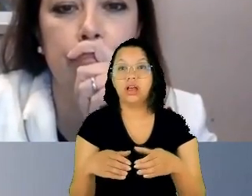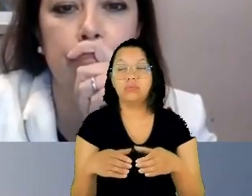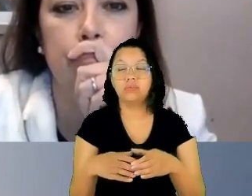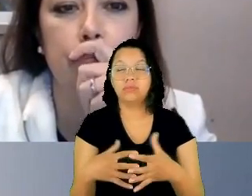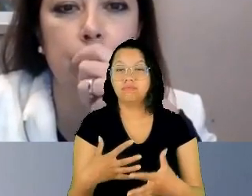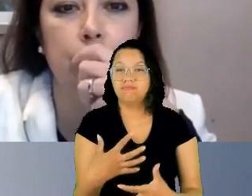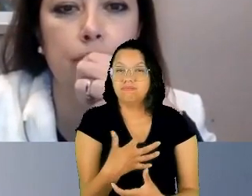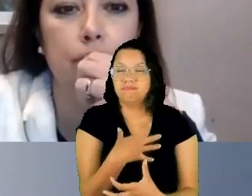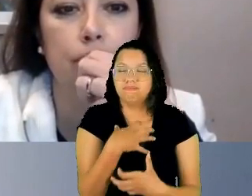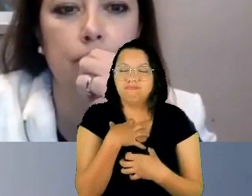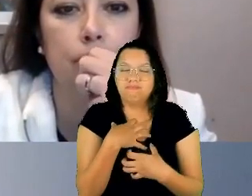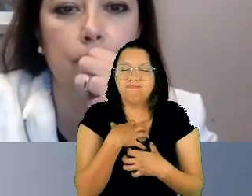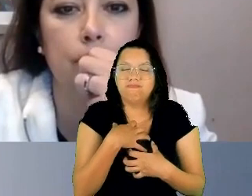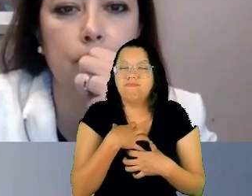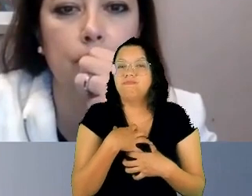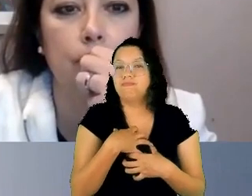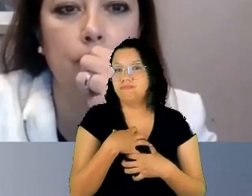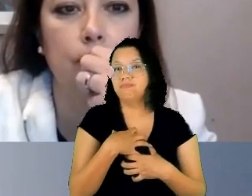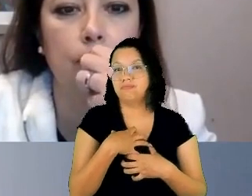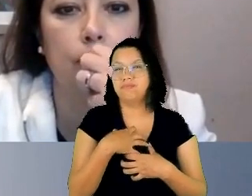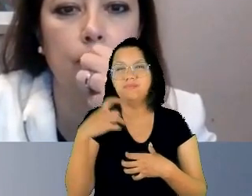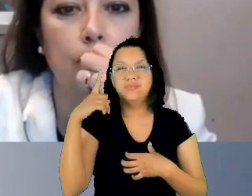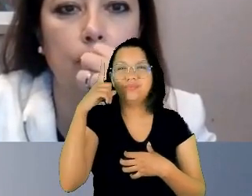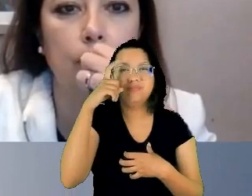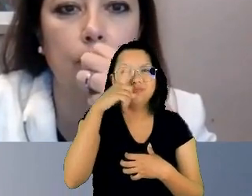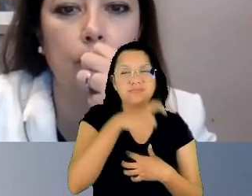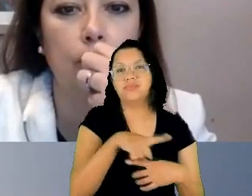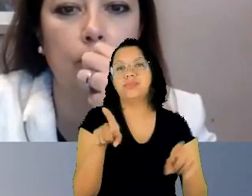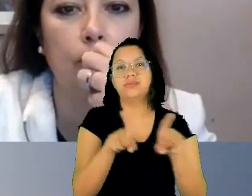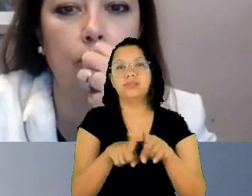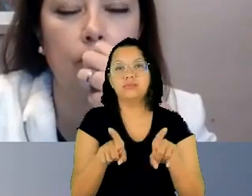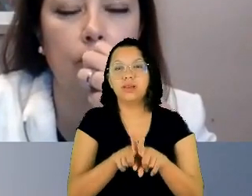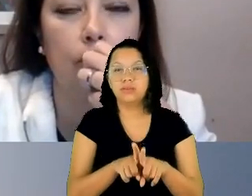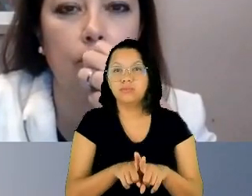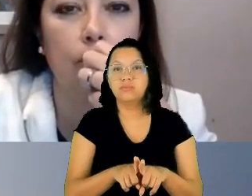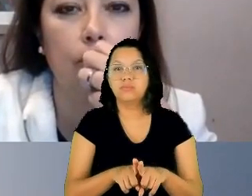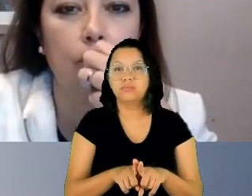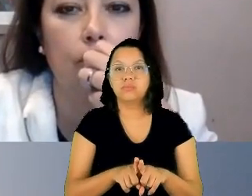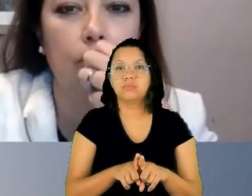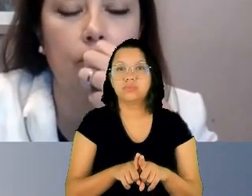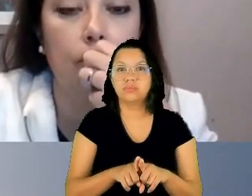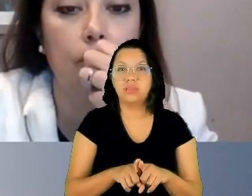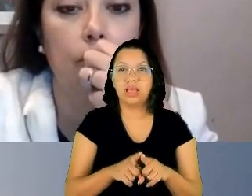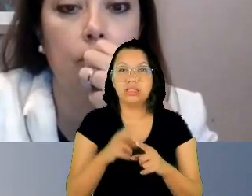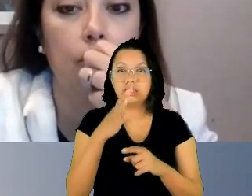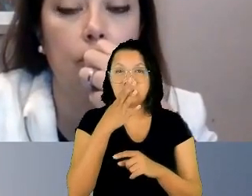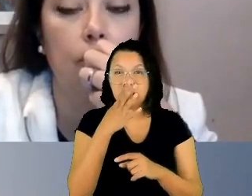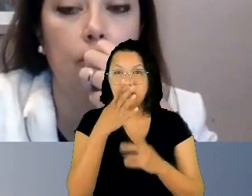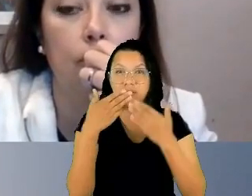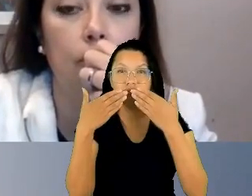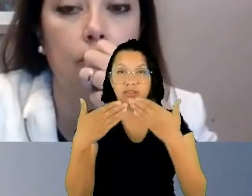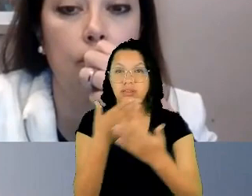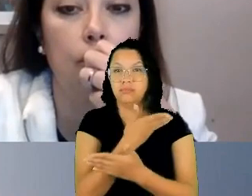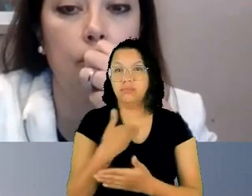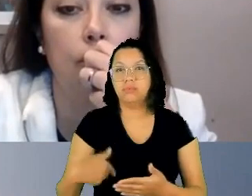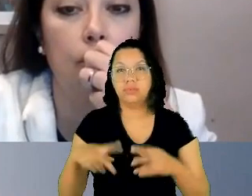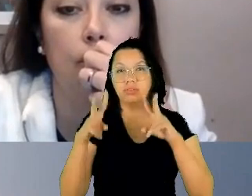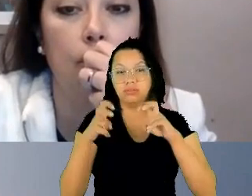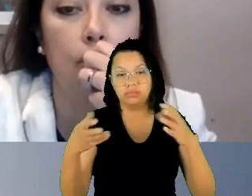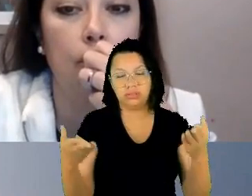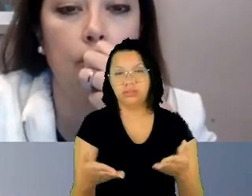muito difícil, inclusive, estar nas audiências públicas sobre este caso, sobre o desaparecimento forçado de mulheres, sobre o